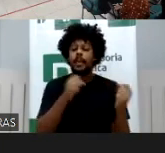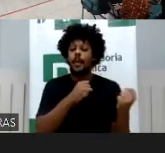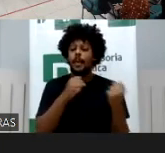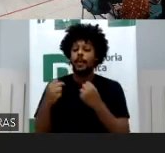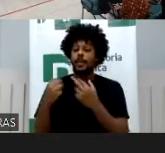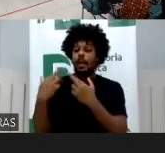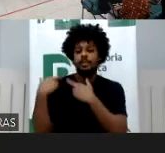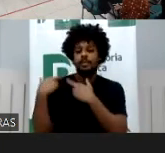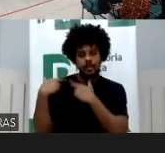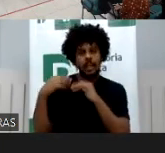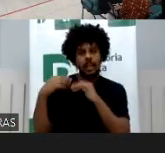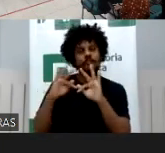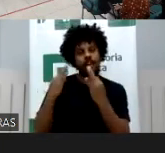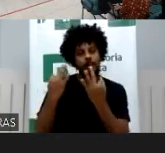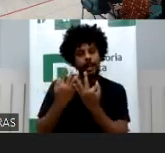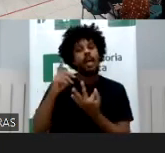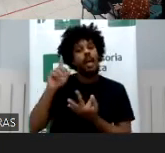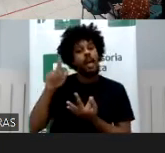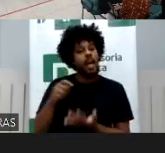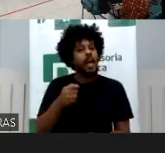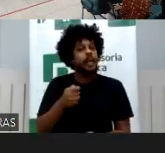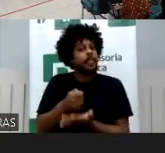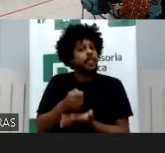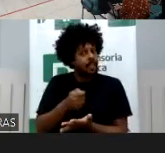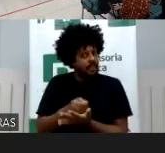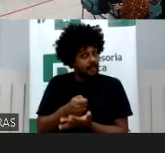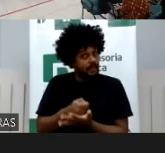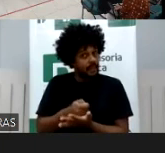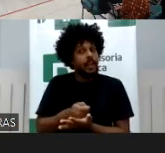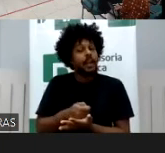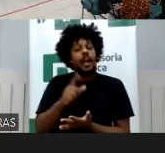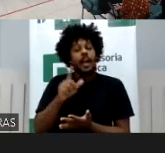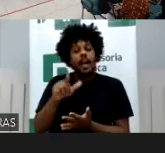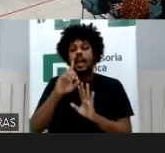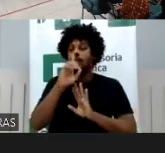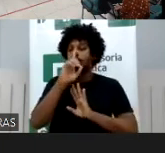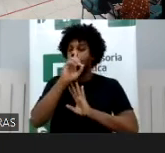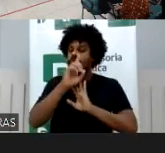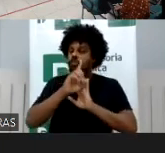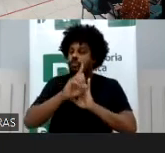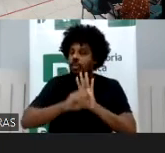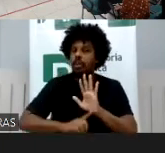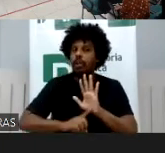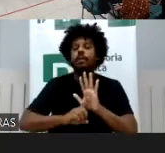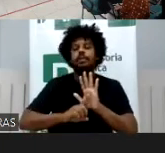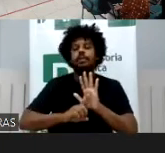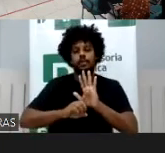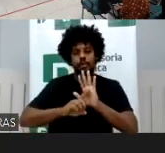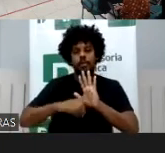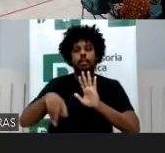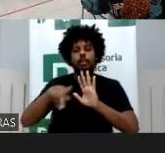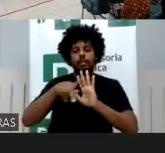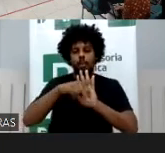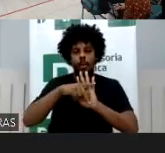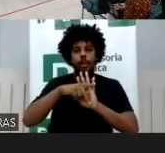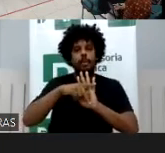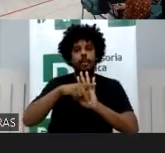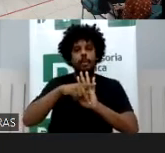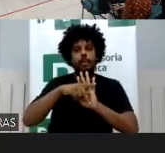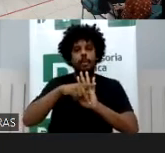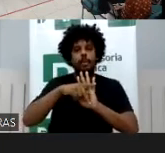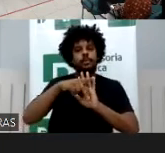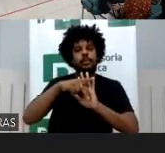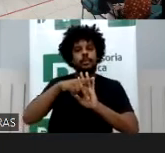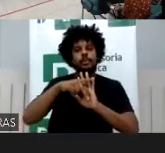dever, de um lado ele é o exercício reconhecido de um direito potestativo para os que reconhecem neste uma espécie de